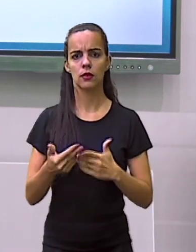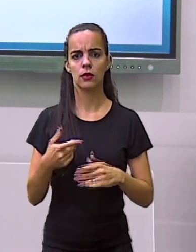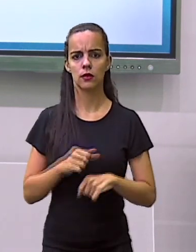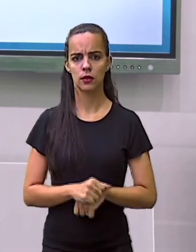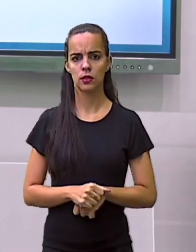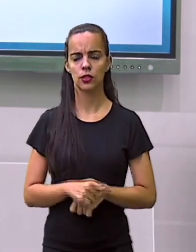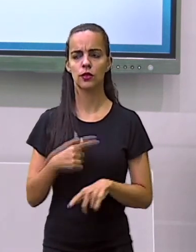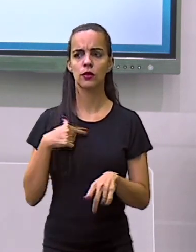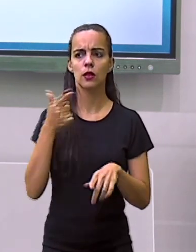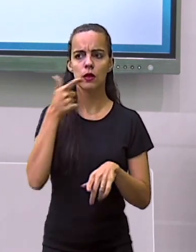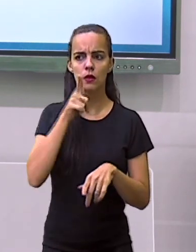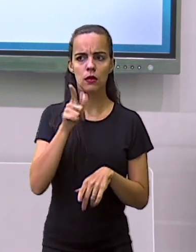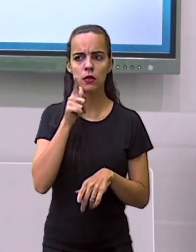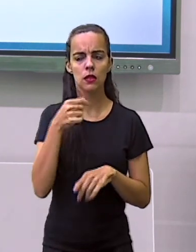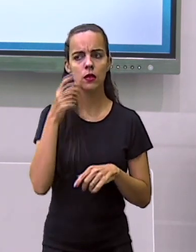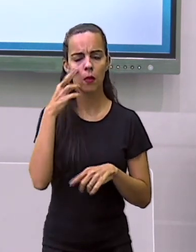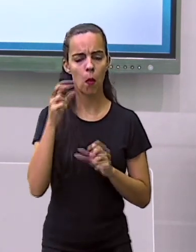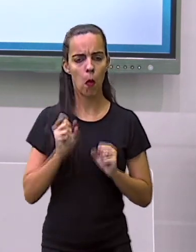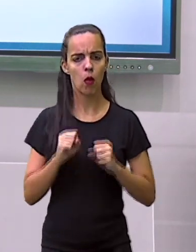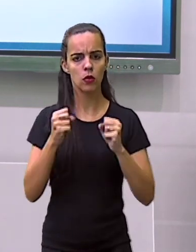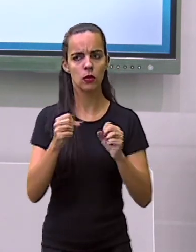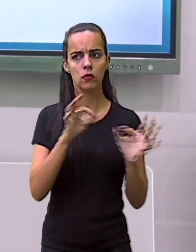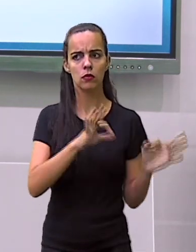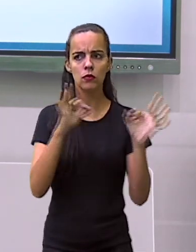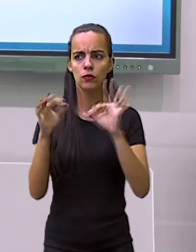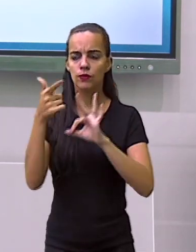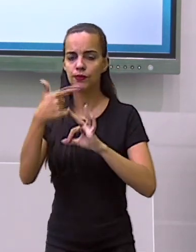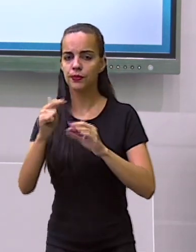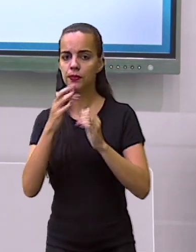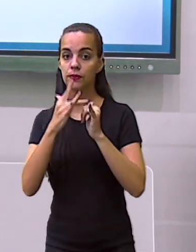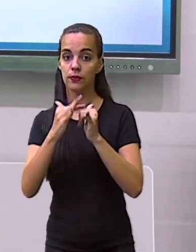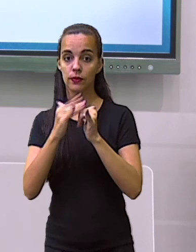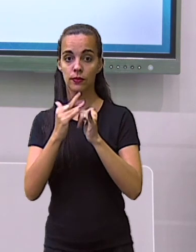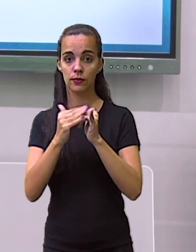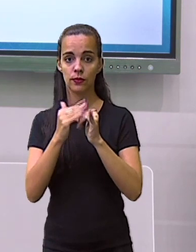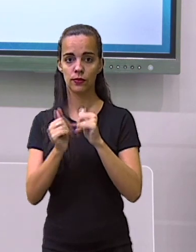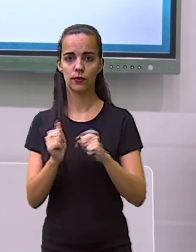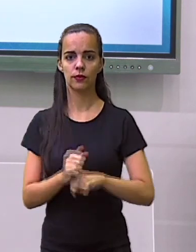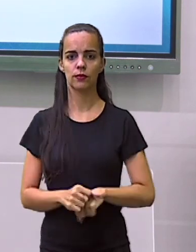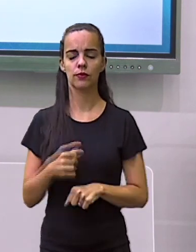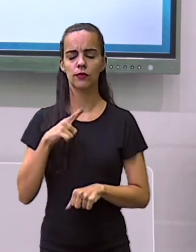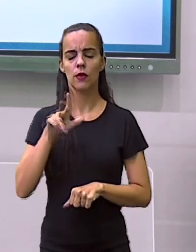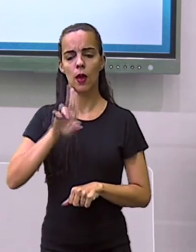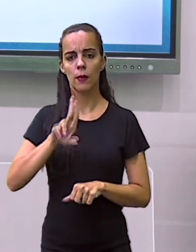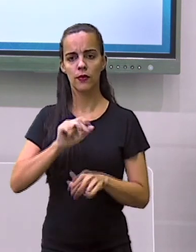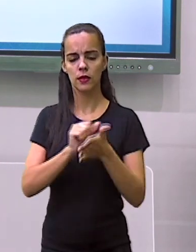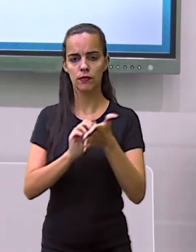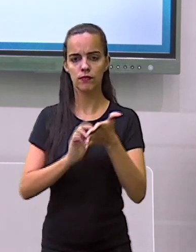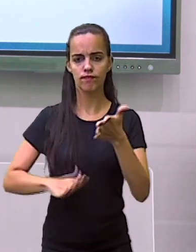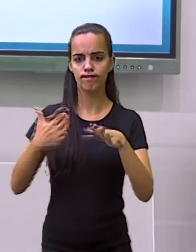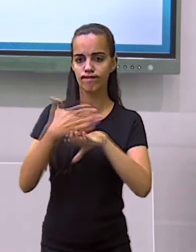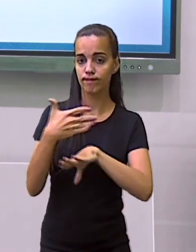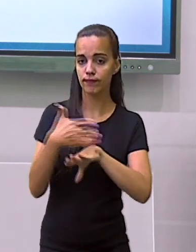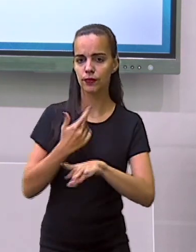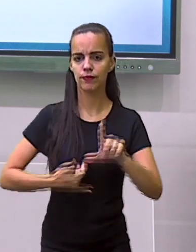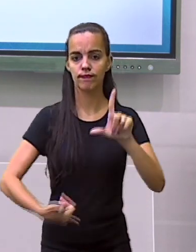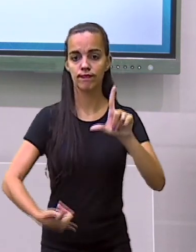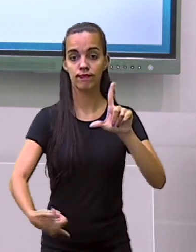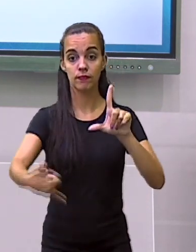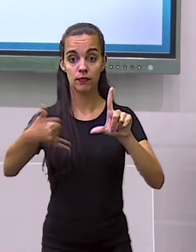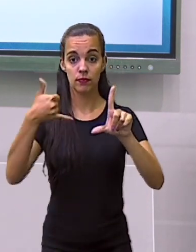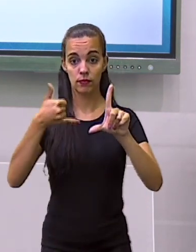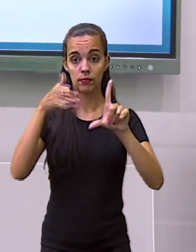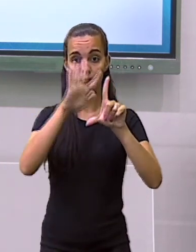essa aula novamente no nosso canal do YouTube. Para acessar as nossas atividades na plataforma SMEDGV, aponte a câmera do seu